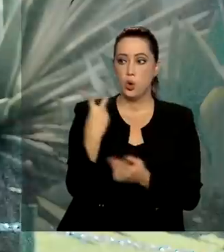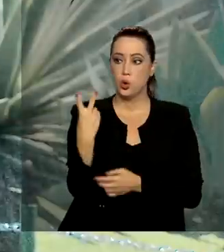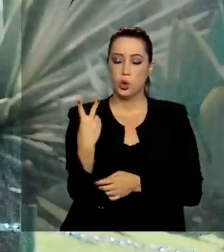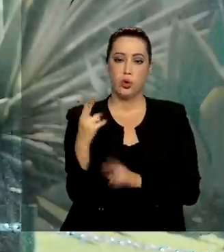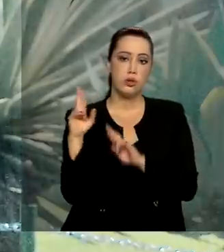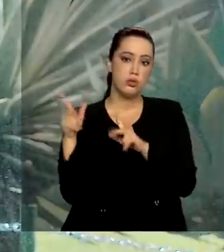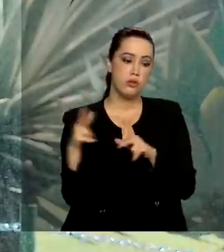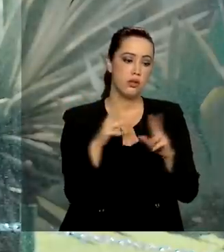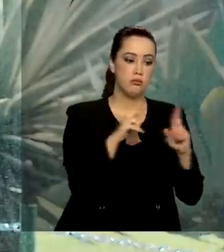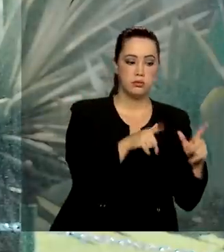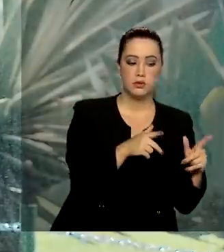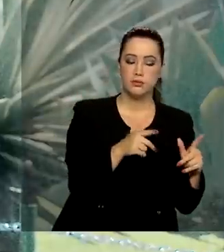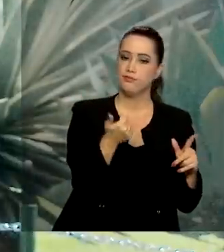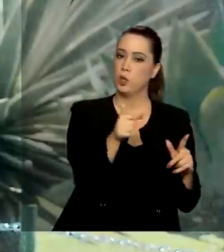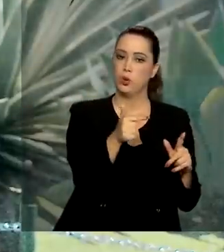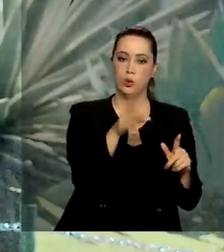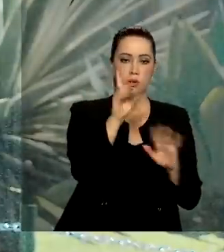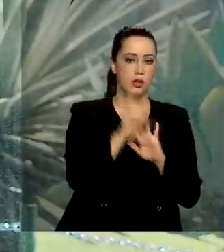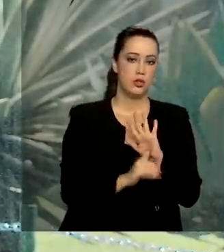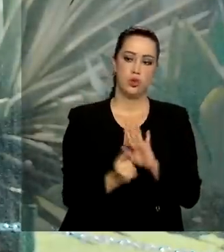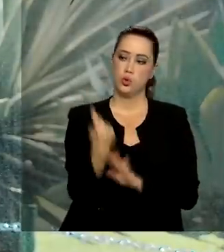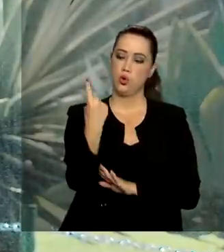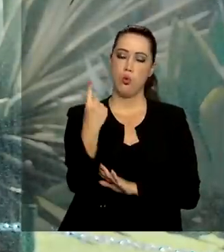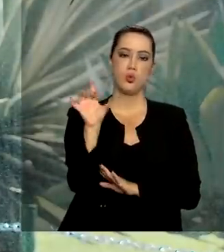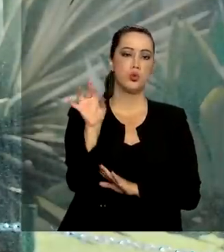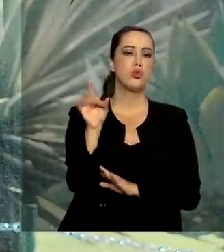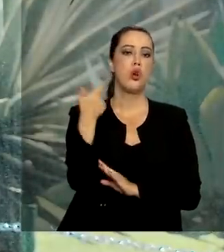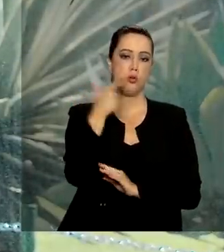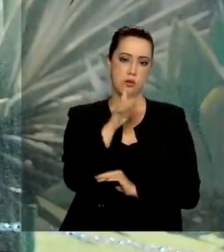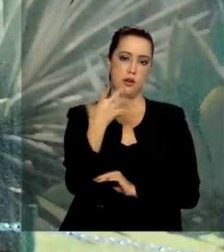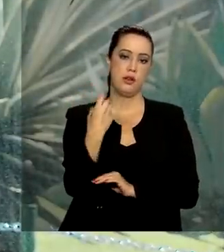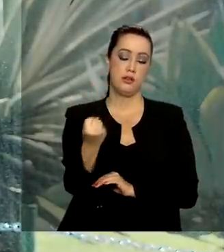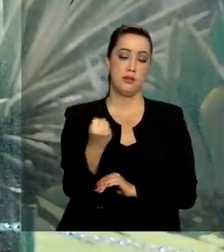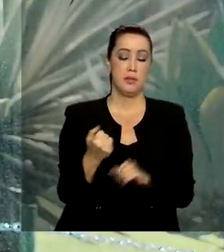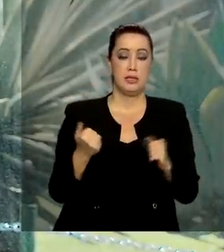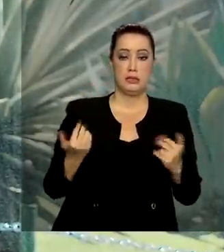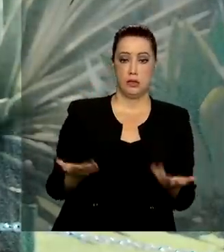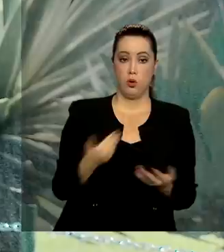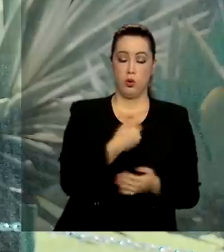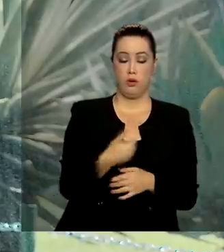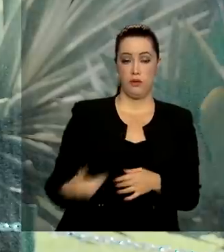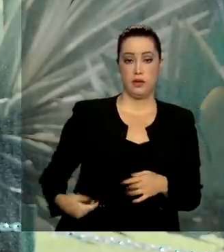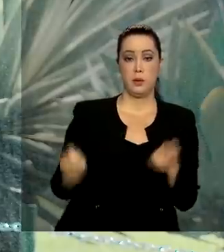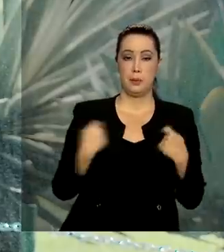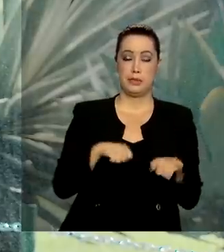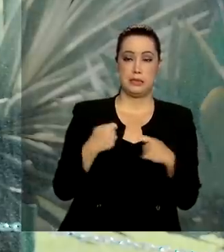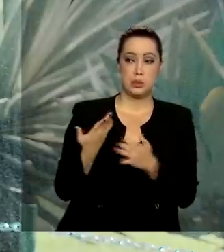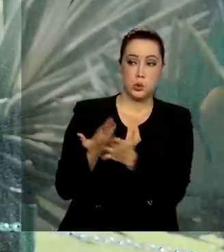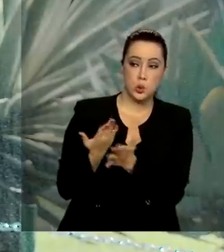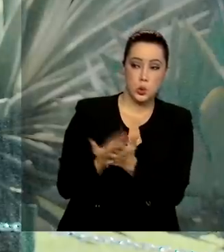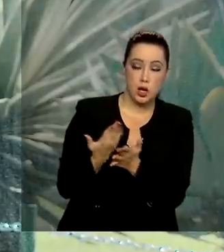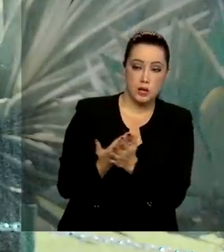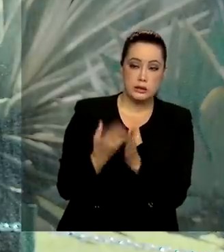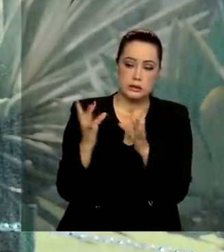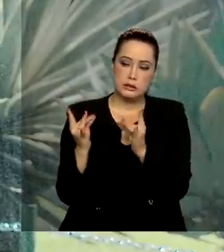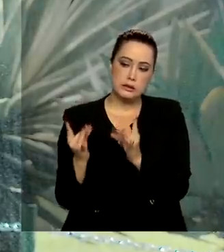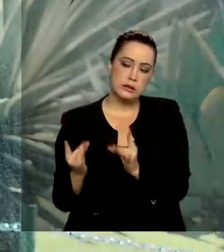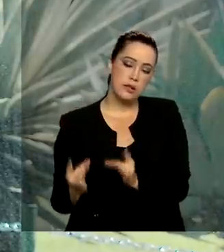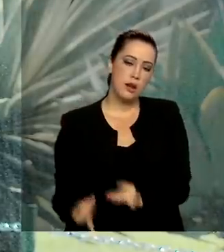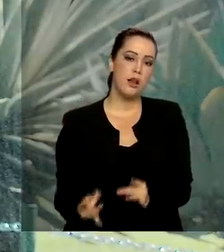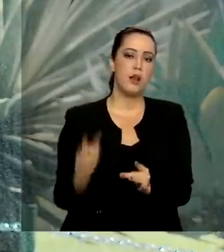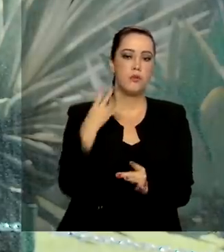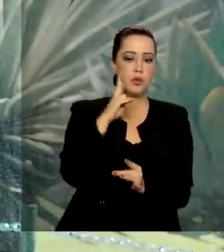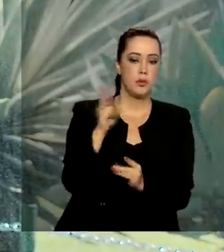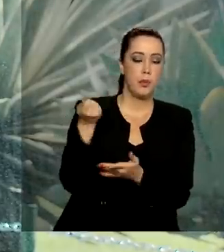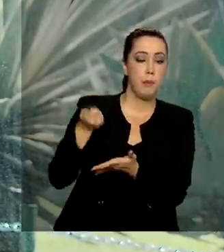diferentes. Nesse caso, eles não têm direito, é apenas um que deve ser beneficiado. E por isso, o governo precisa fazer uma análise mais criteriosa, bem rigorosa,